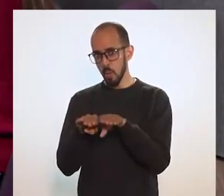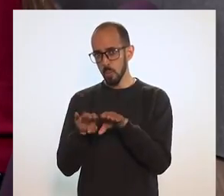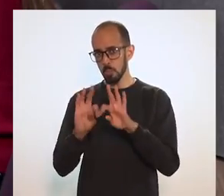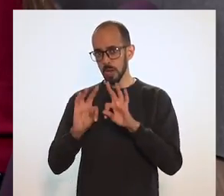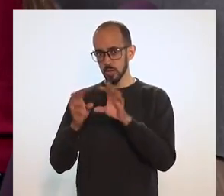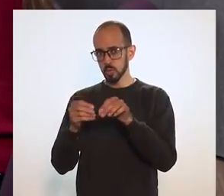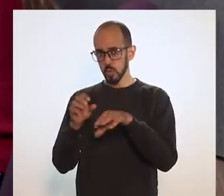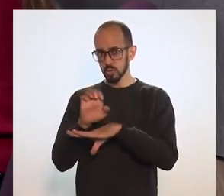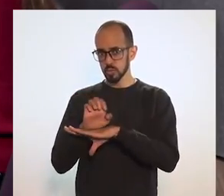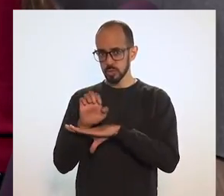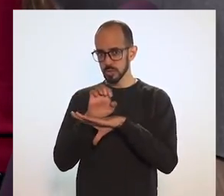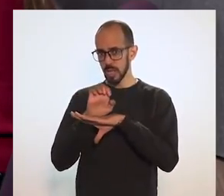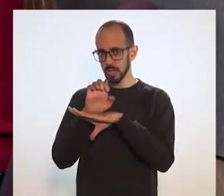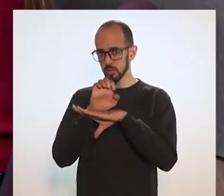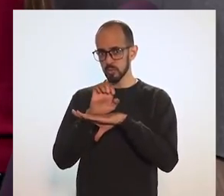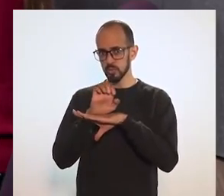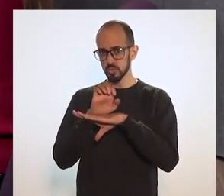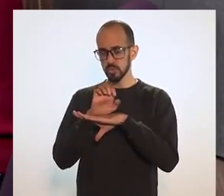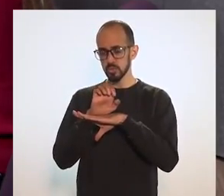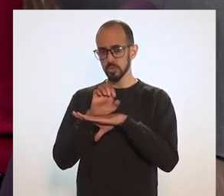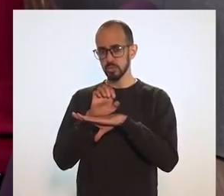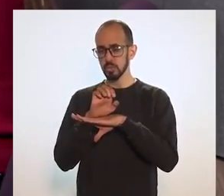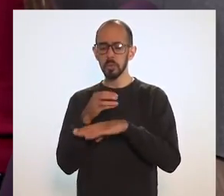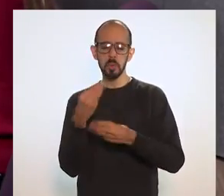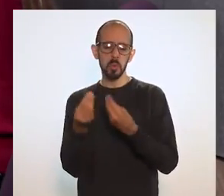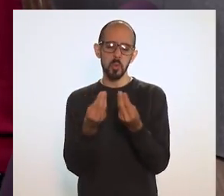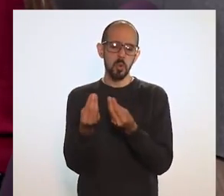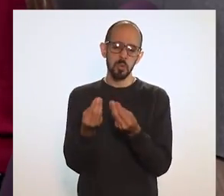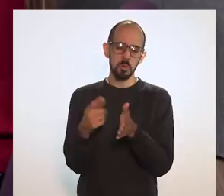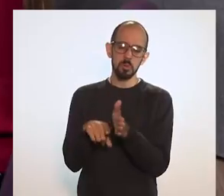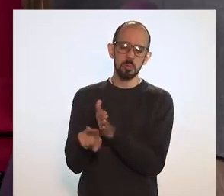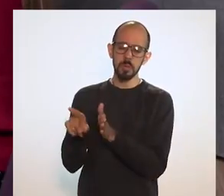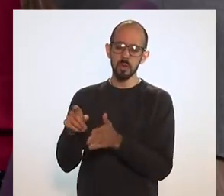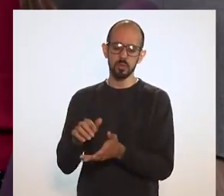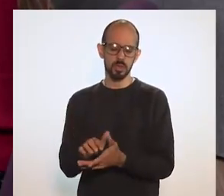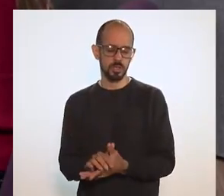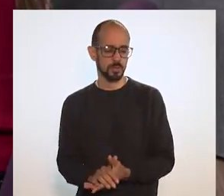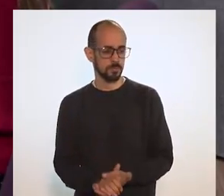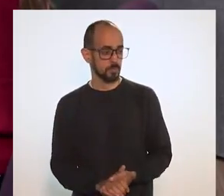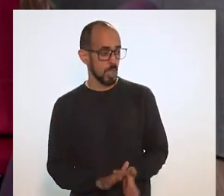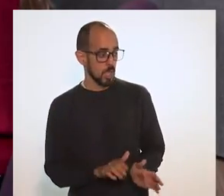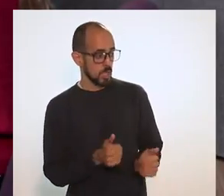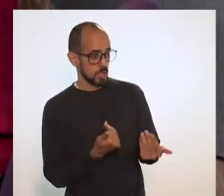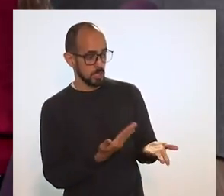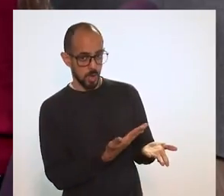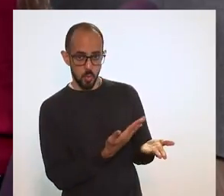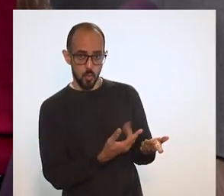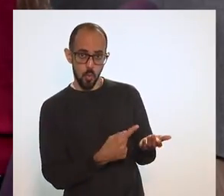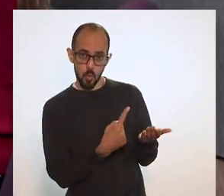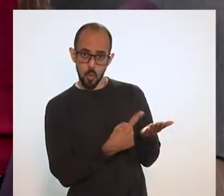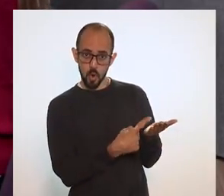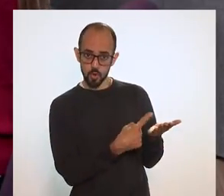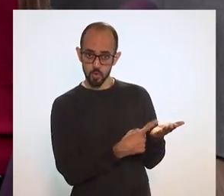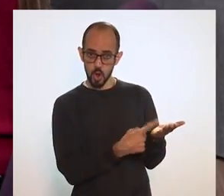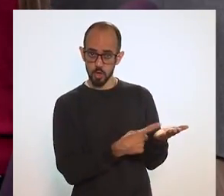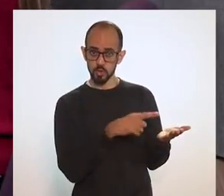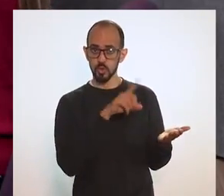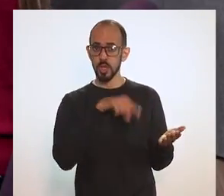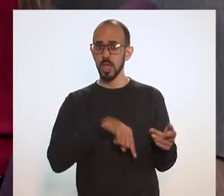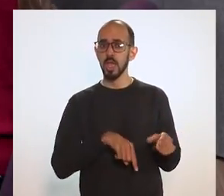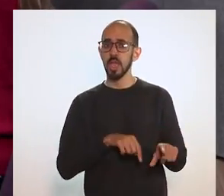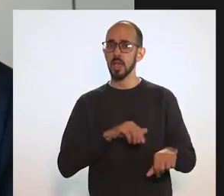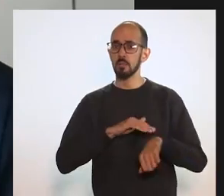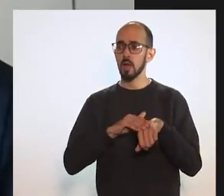igual para todos os estados, proporcionalmente às necessidades? Como seria feito? No consórcio, está sendo